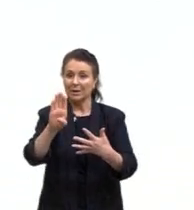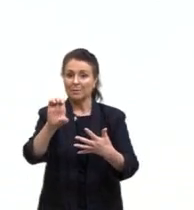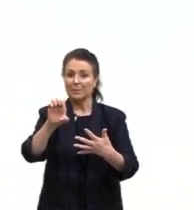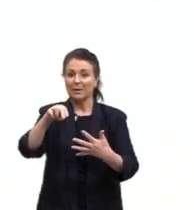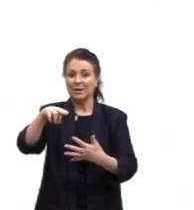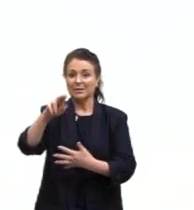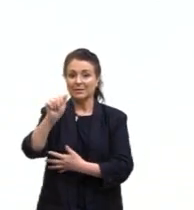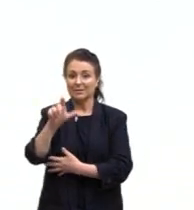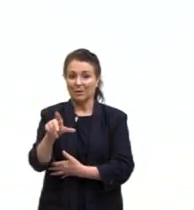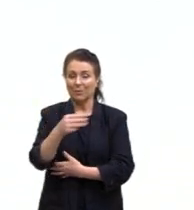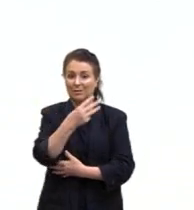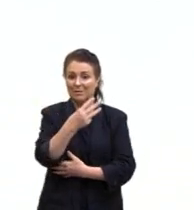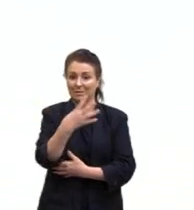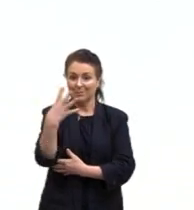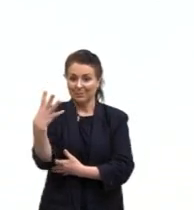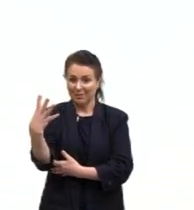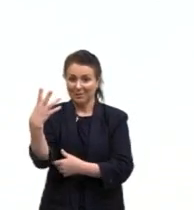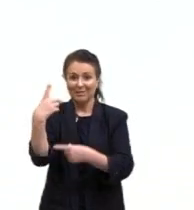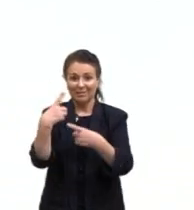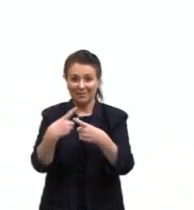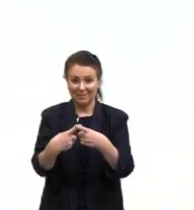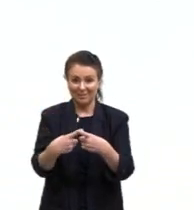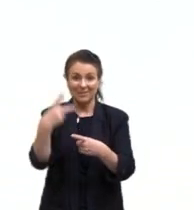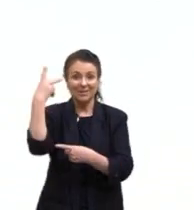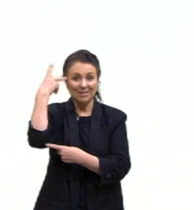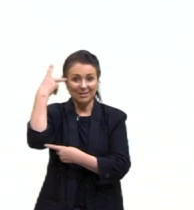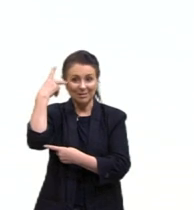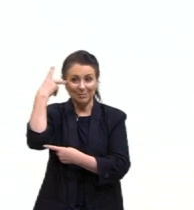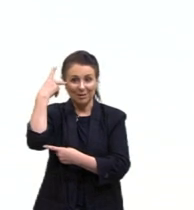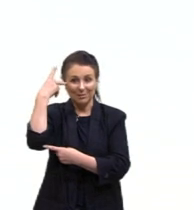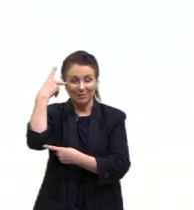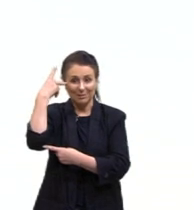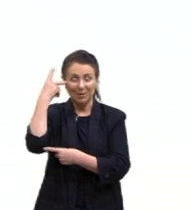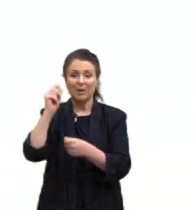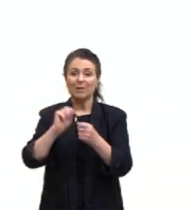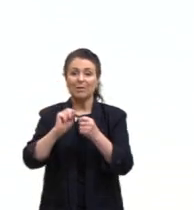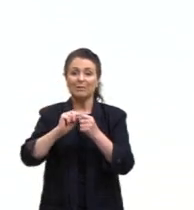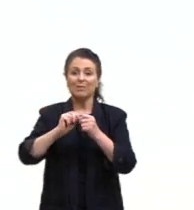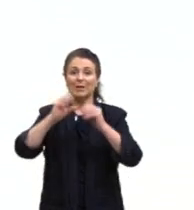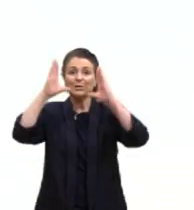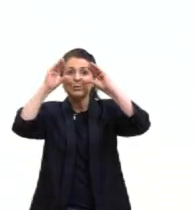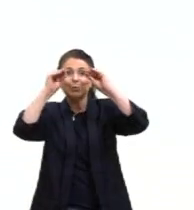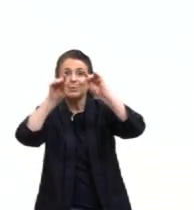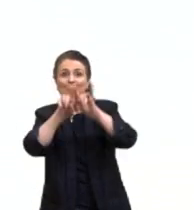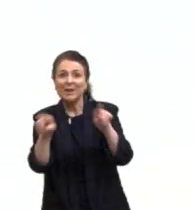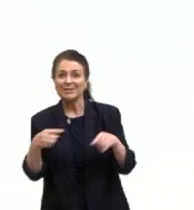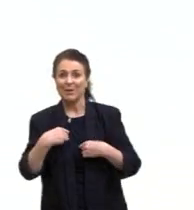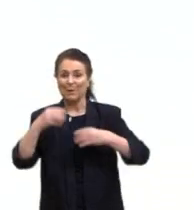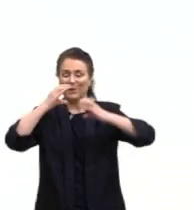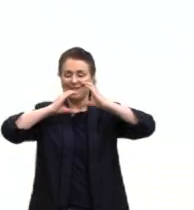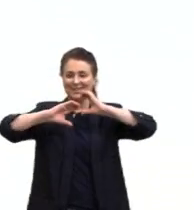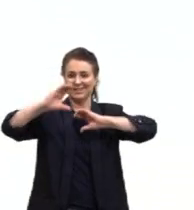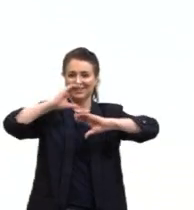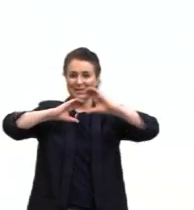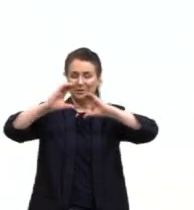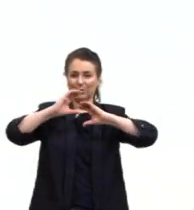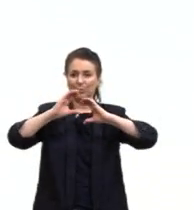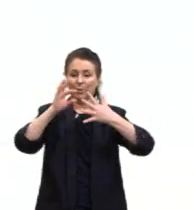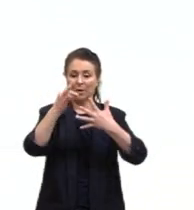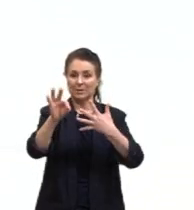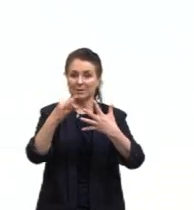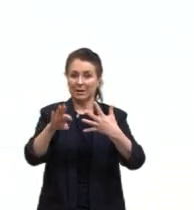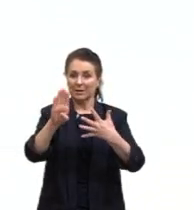34ª edição da Bienal de São Paulo. Faz escuro, mas eu canto. E aí, aqui embaixo, um destaque, a Bienal de São